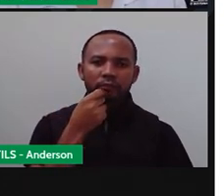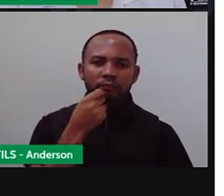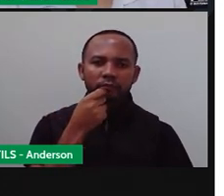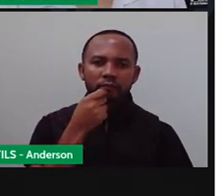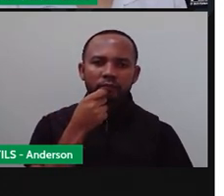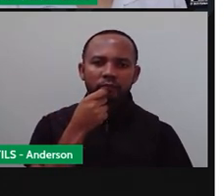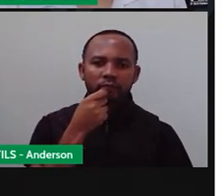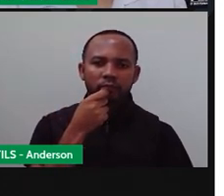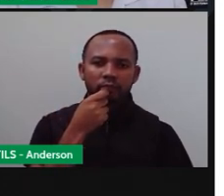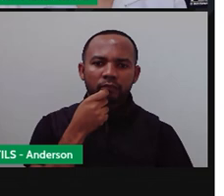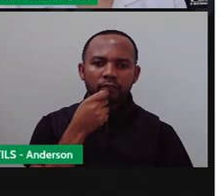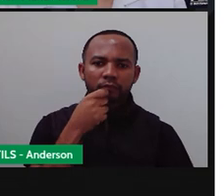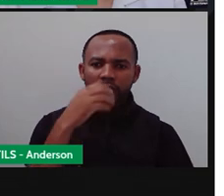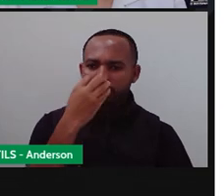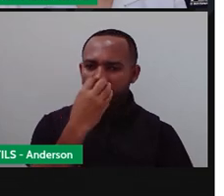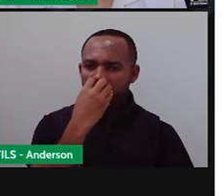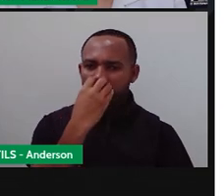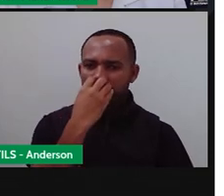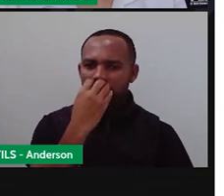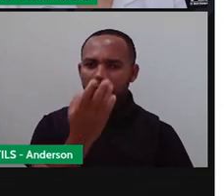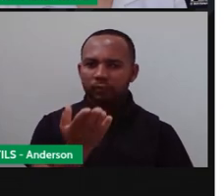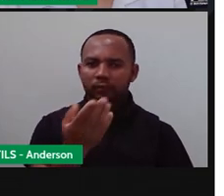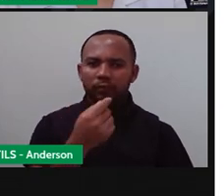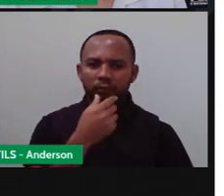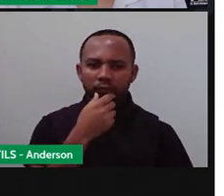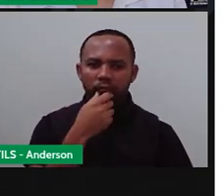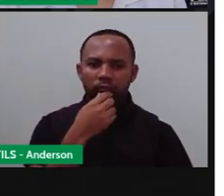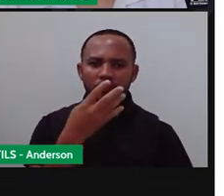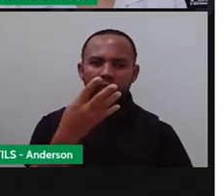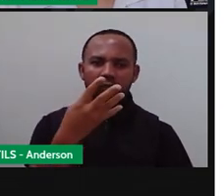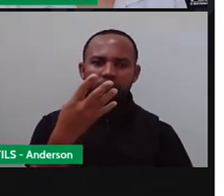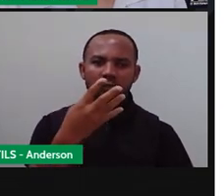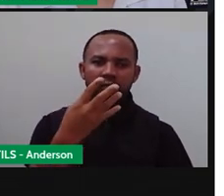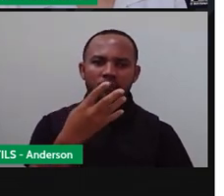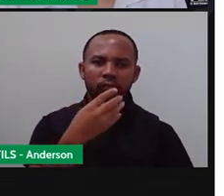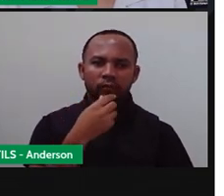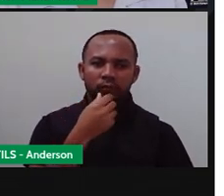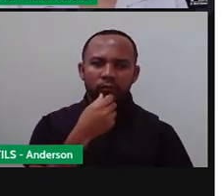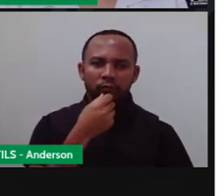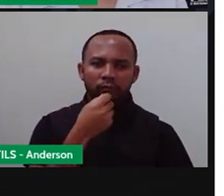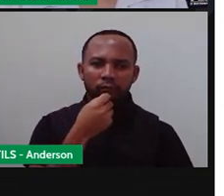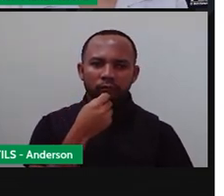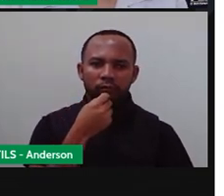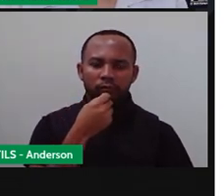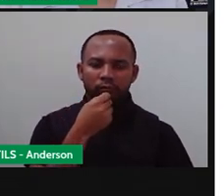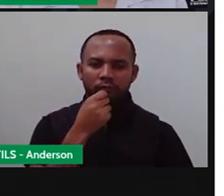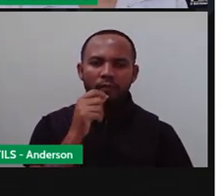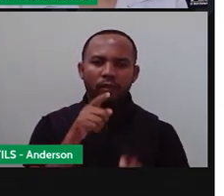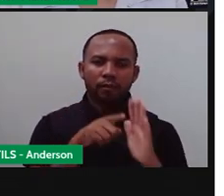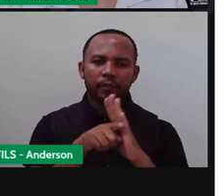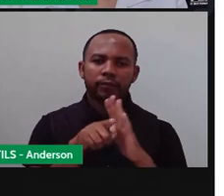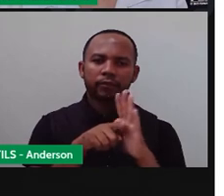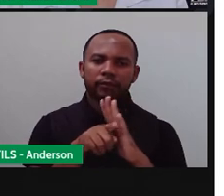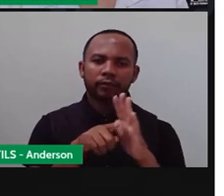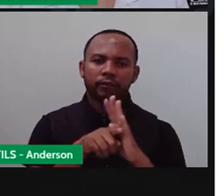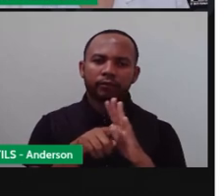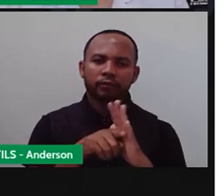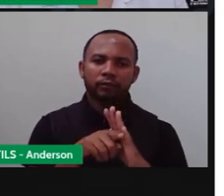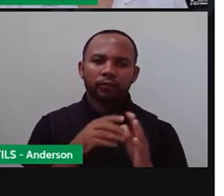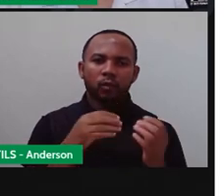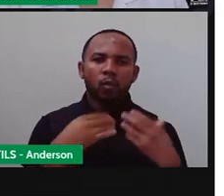cachorro tem quantos? Quatro. E agora a gente vai para algumas perguntinhas, né?